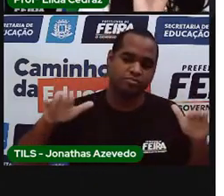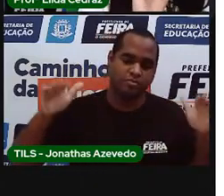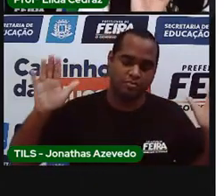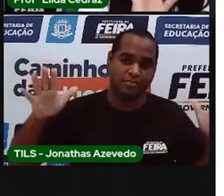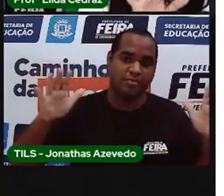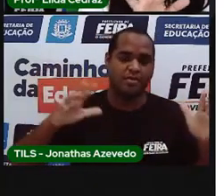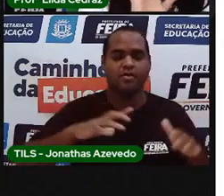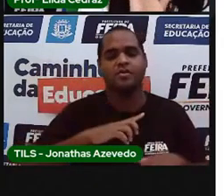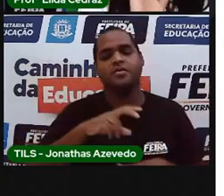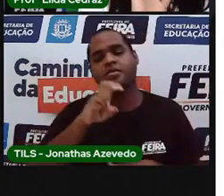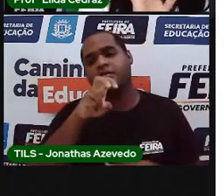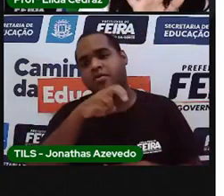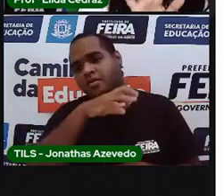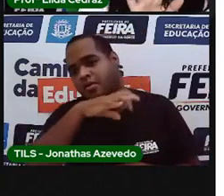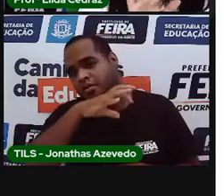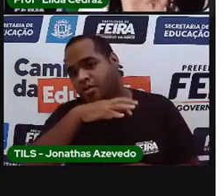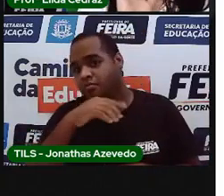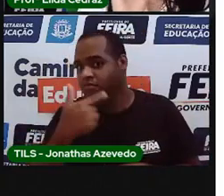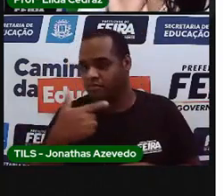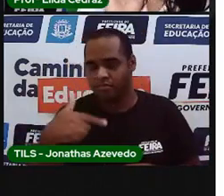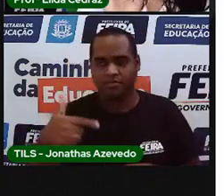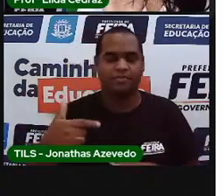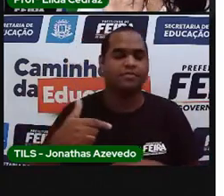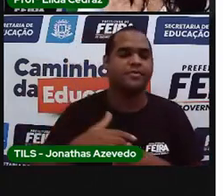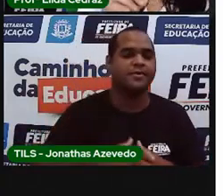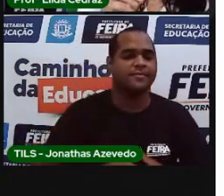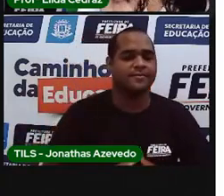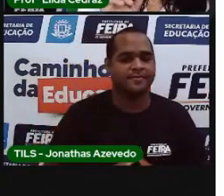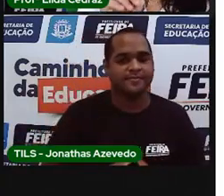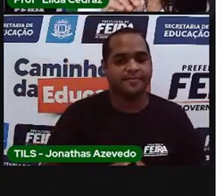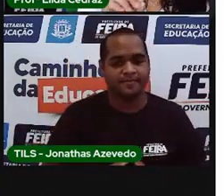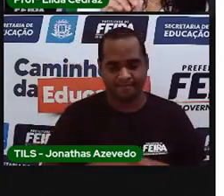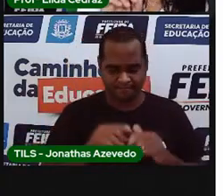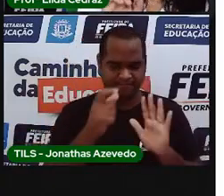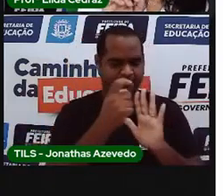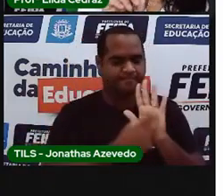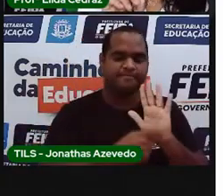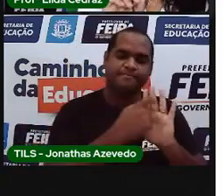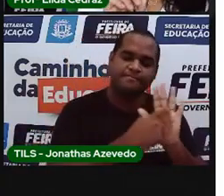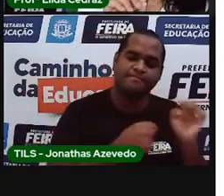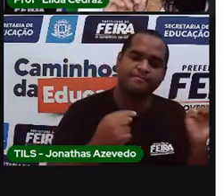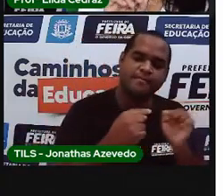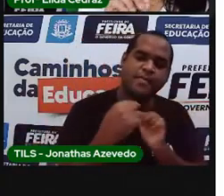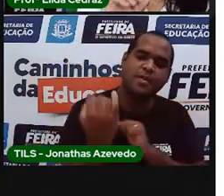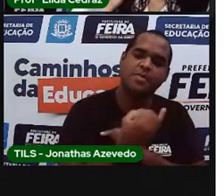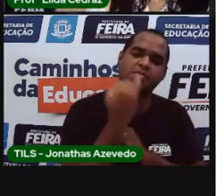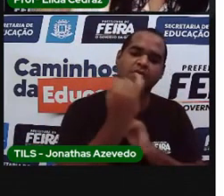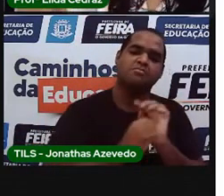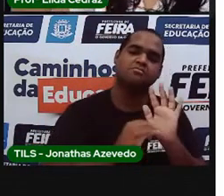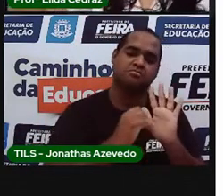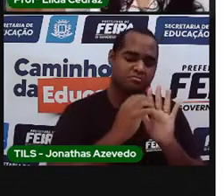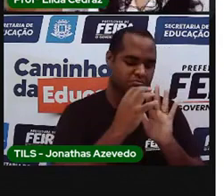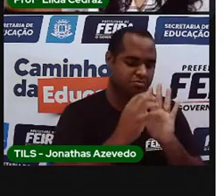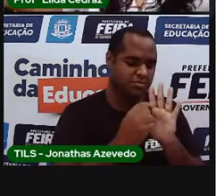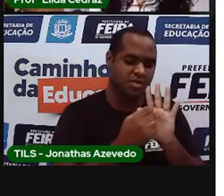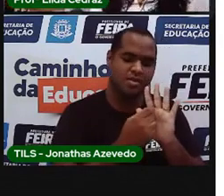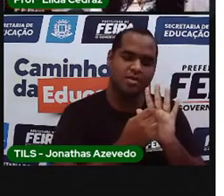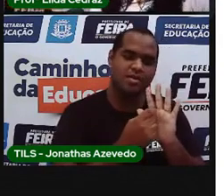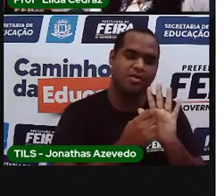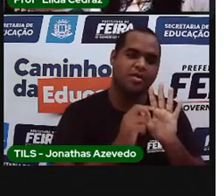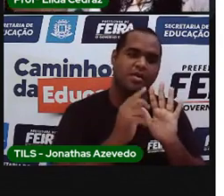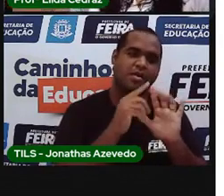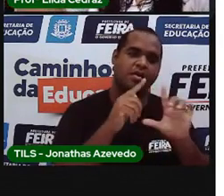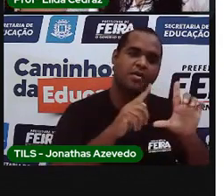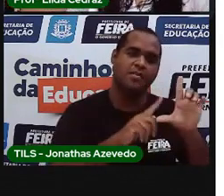e cinco animais sem asas. A característica principal da lista é palavras